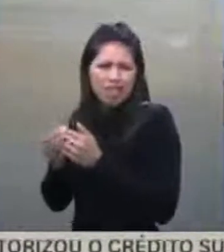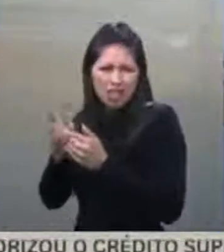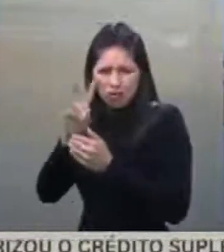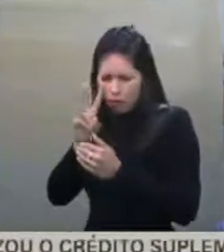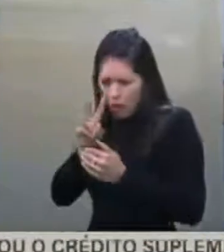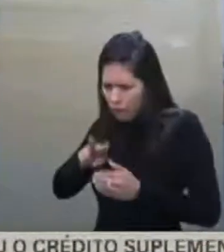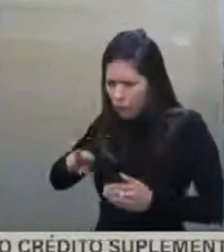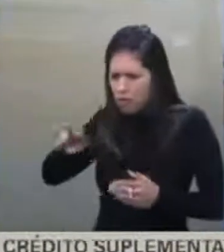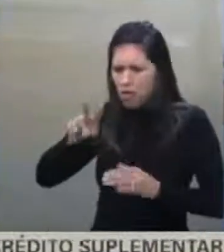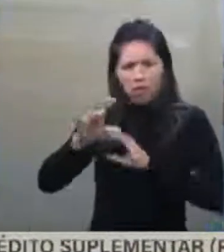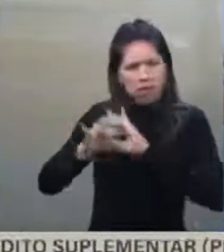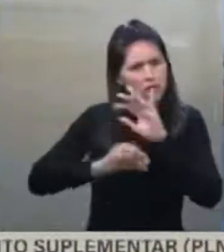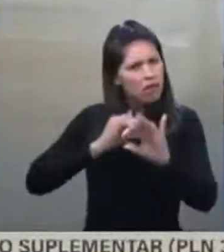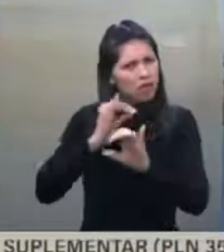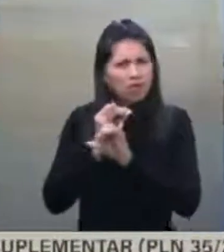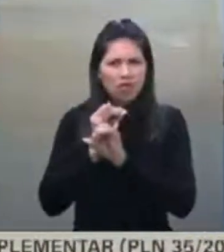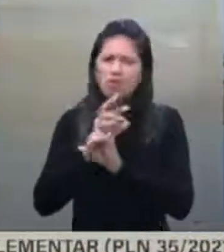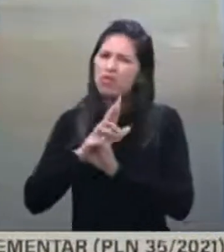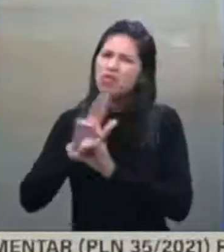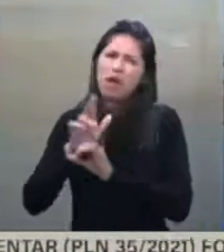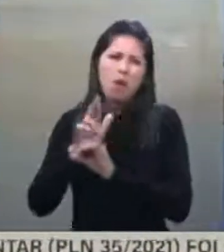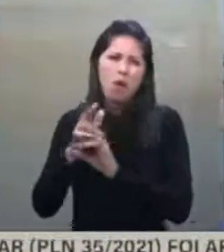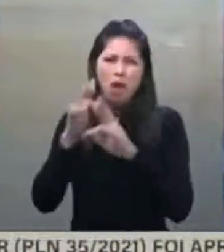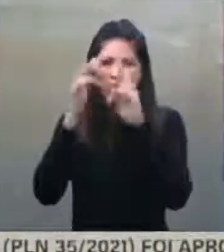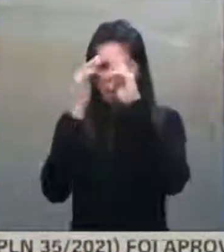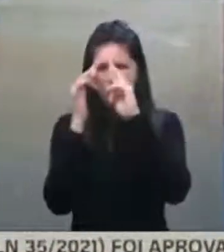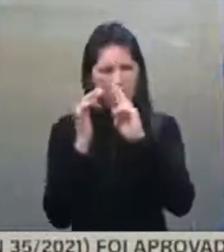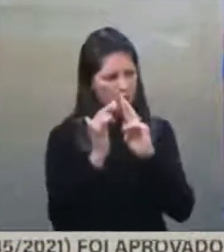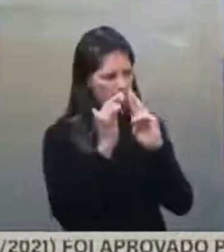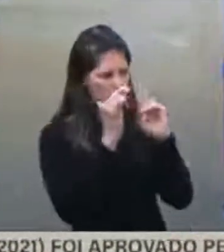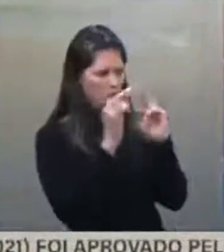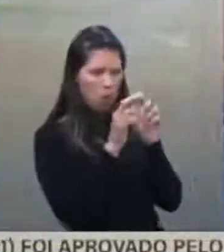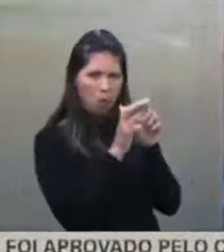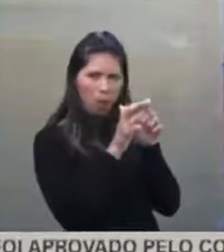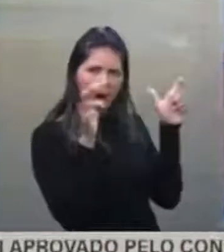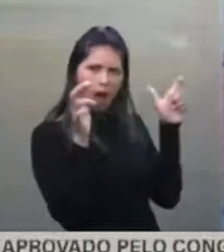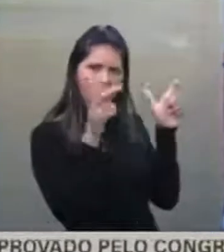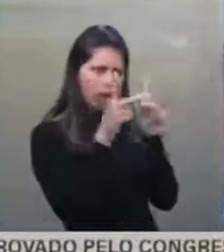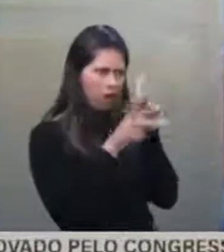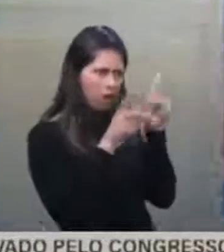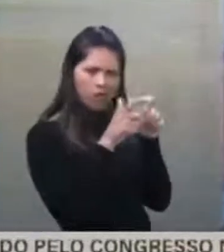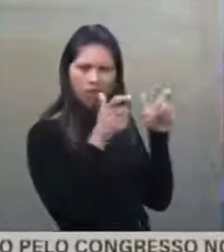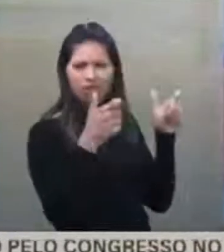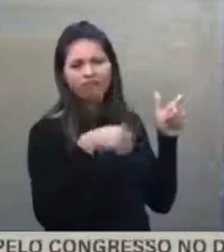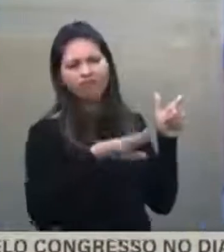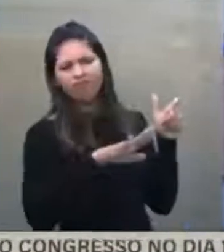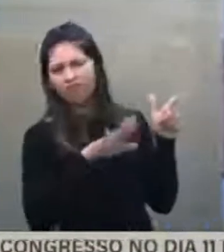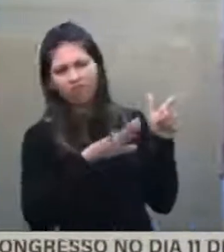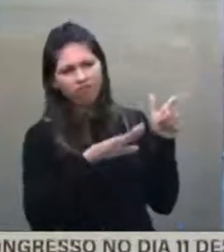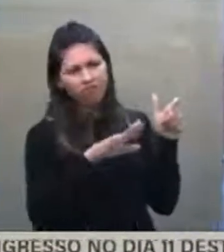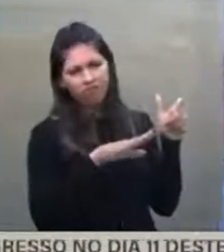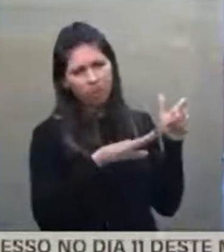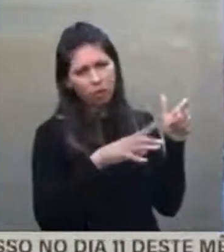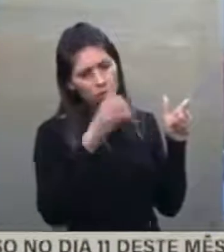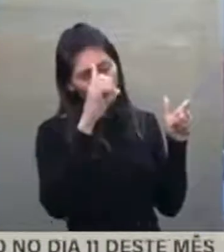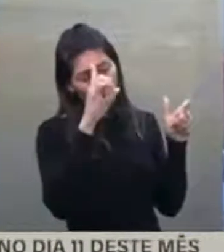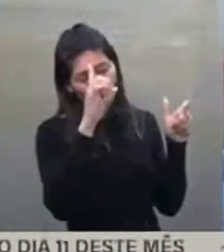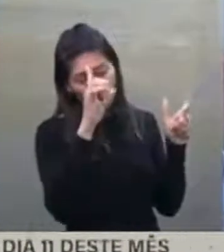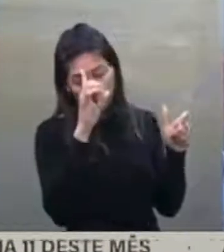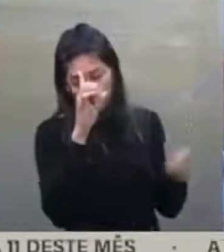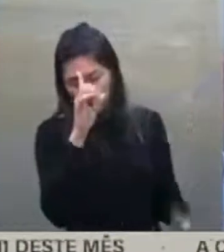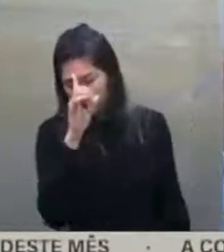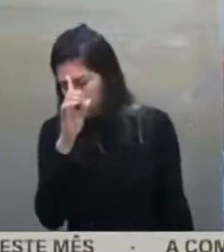representa a maioria do povo brasileiro que está nos cobrando diariamente nas ruas